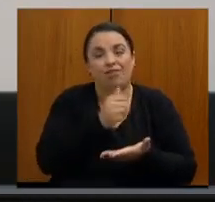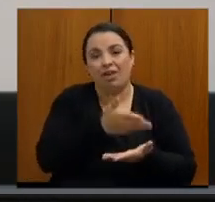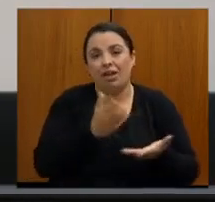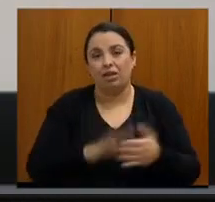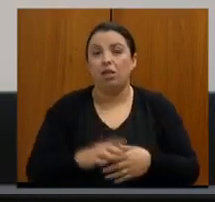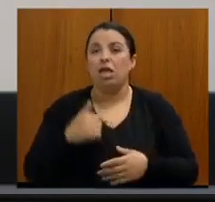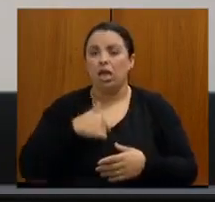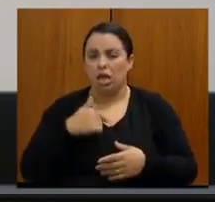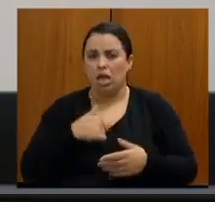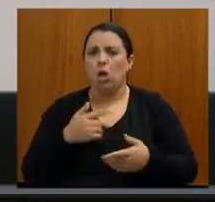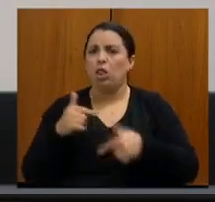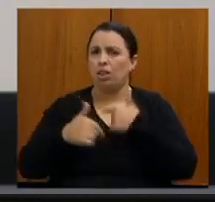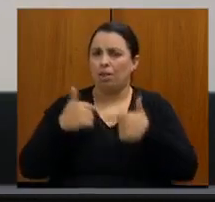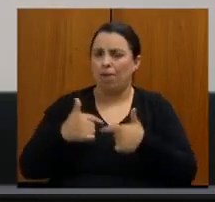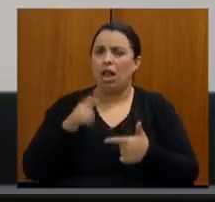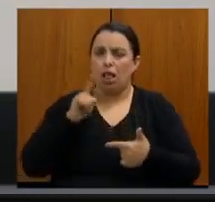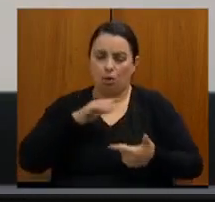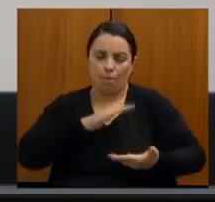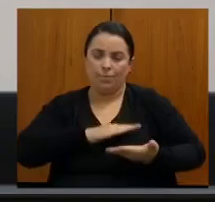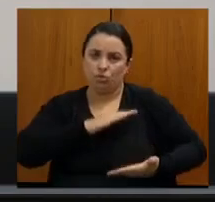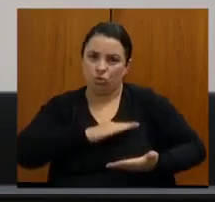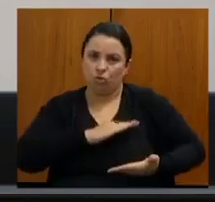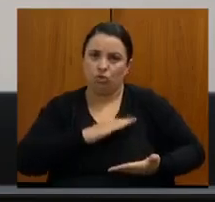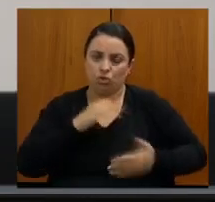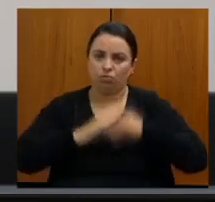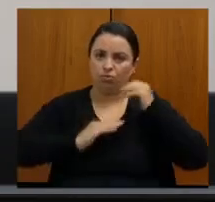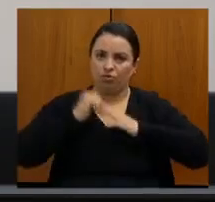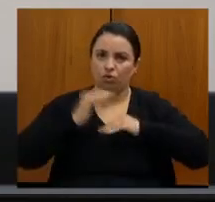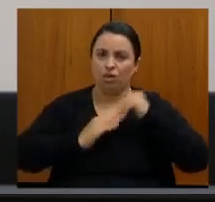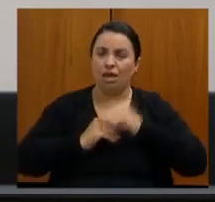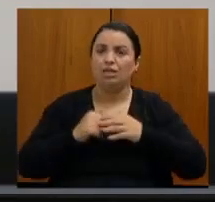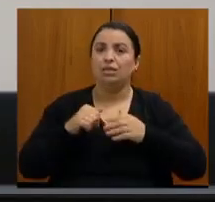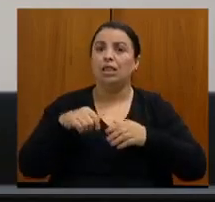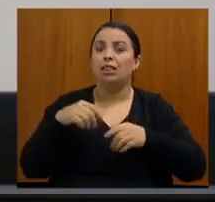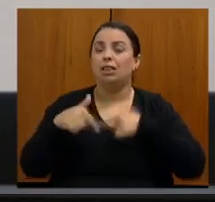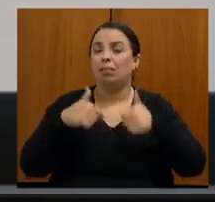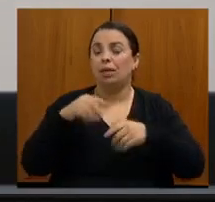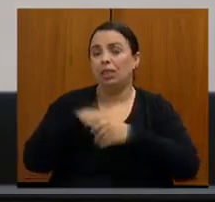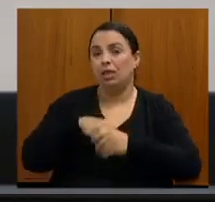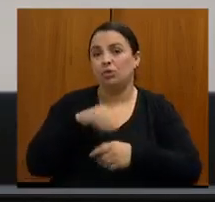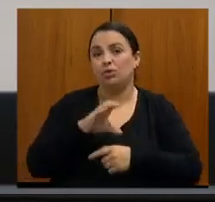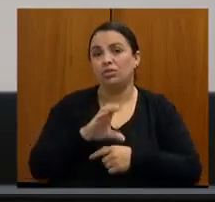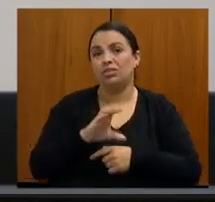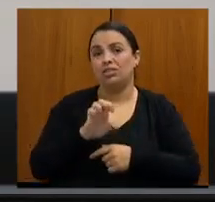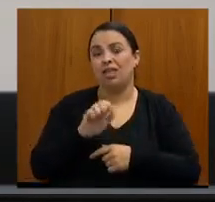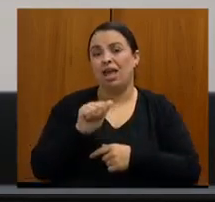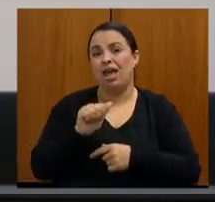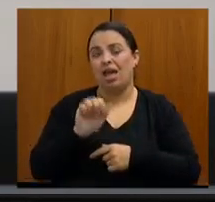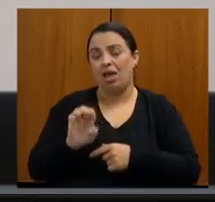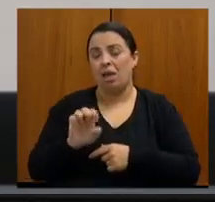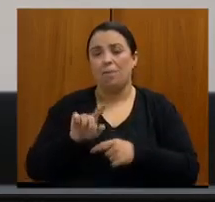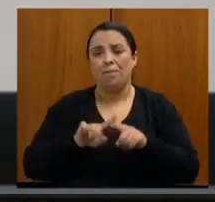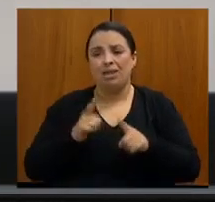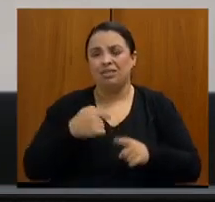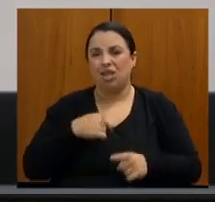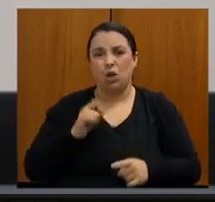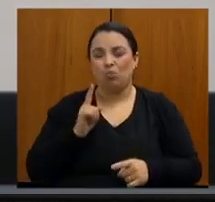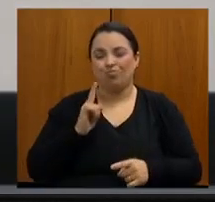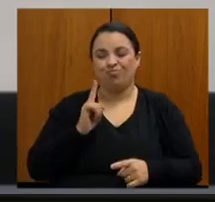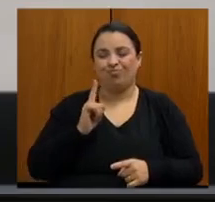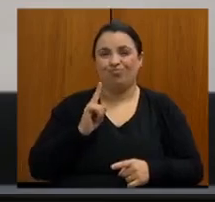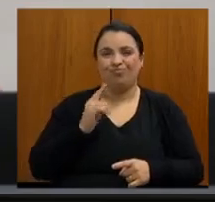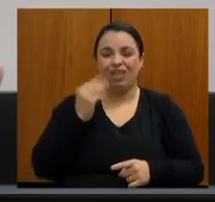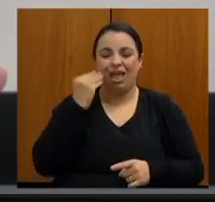trabalho no CEAI, sou mastologista do CEAI, o CEAI até que tem uma certa estrutura, mas eu não arrisco fazer uma biópsia no CEAI.